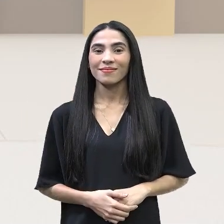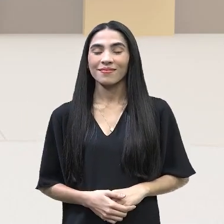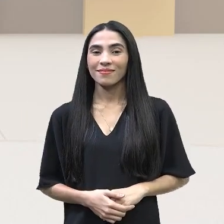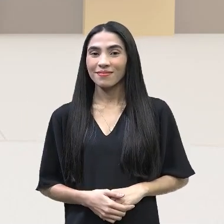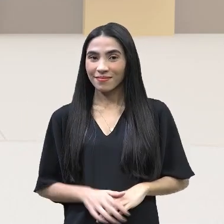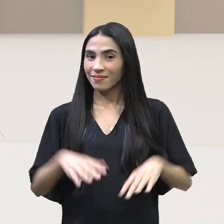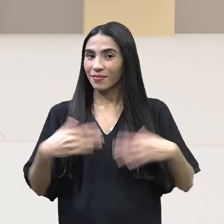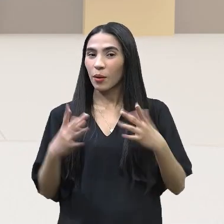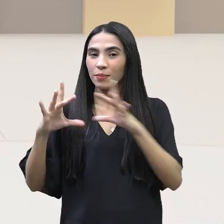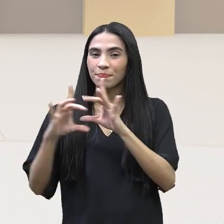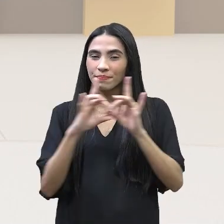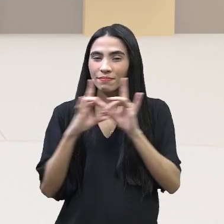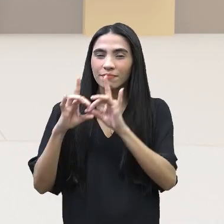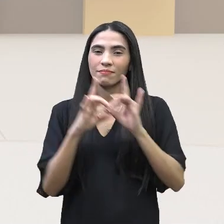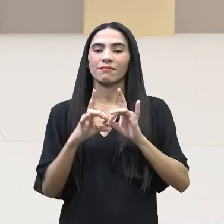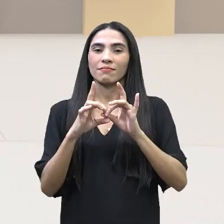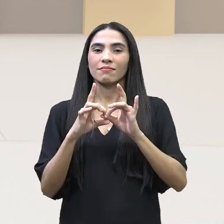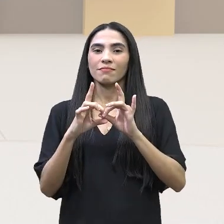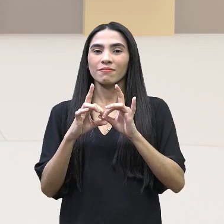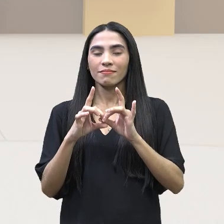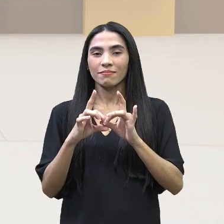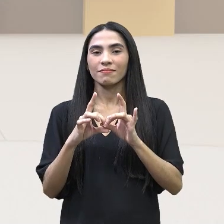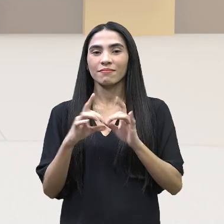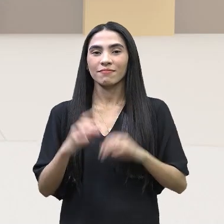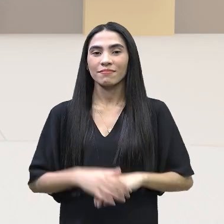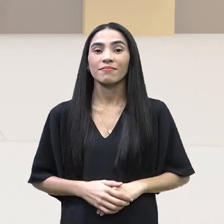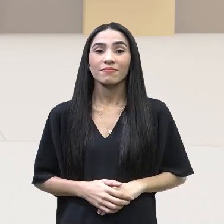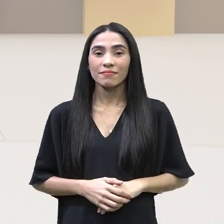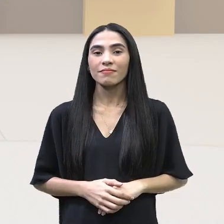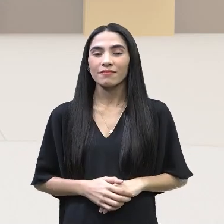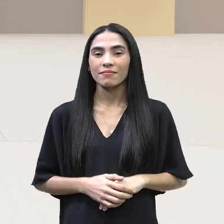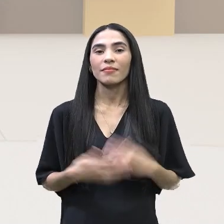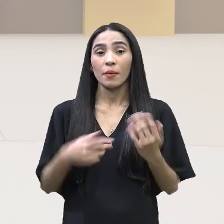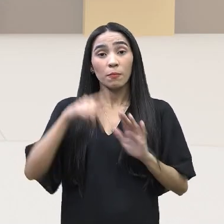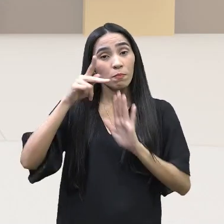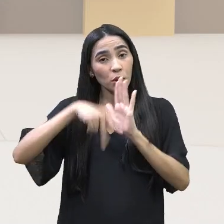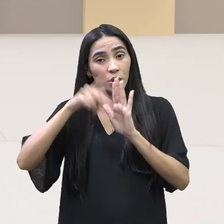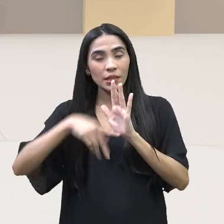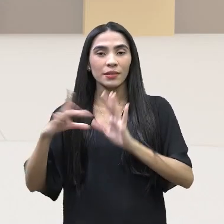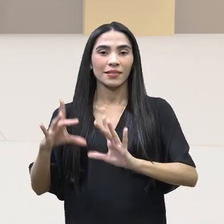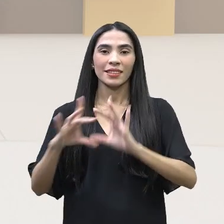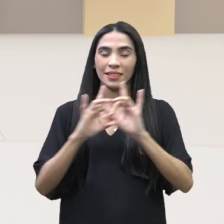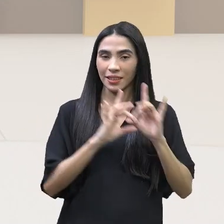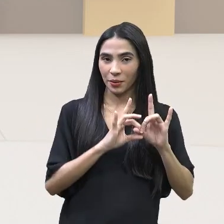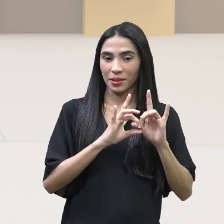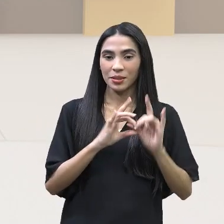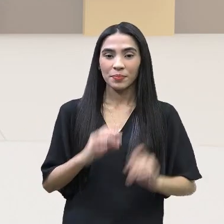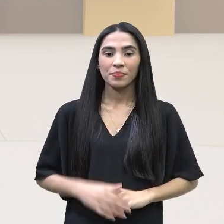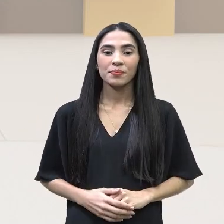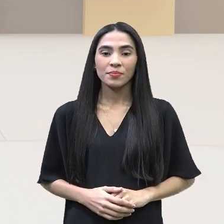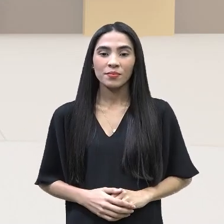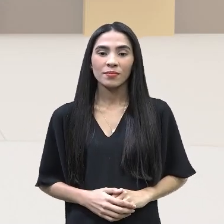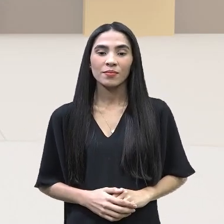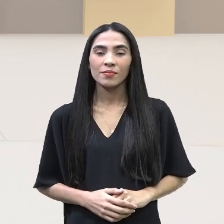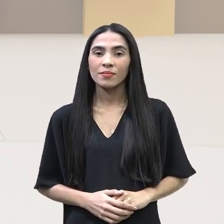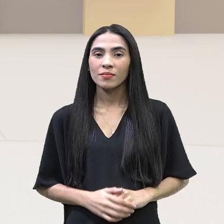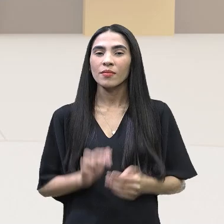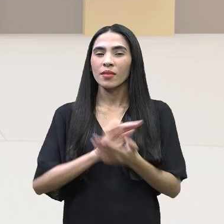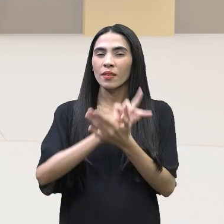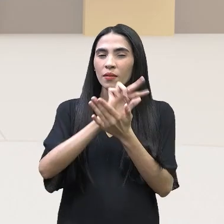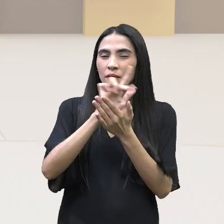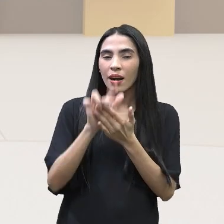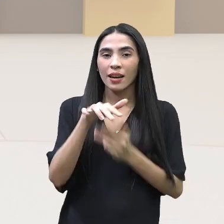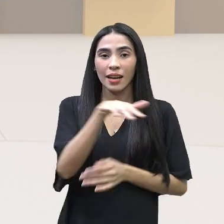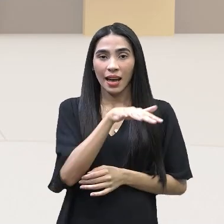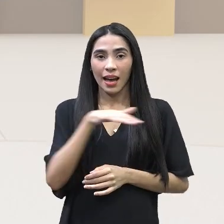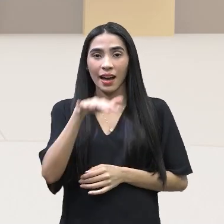só, essa conexão, essa teia toda aqui, nos leva a esse projetos integradores. São o quê? Várias